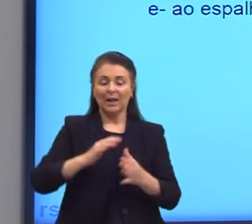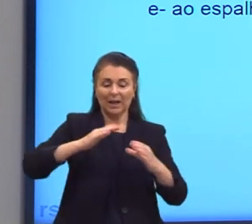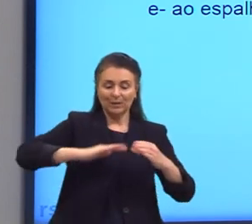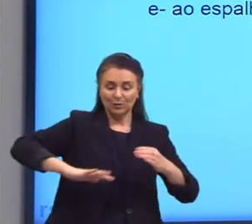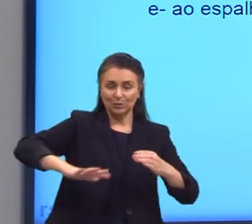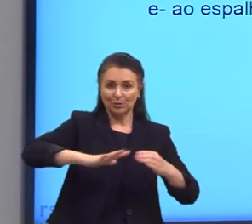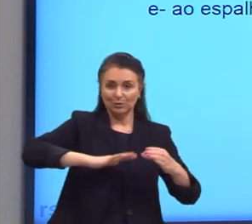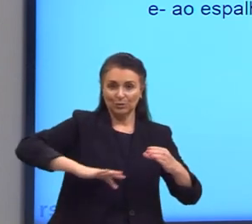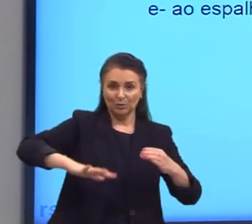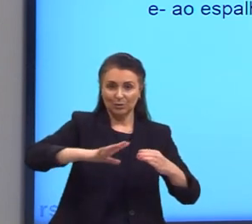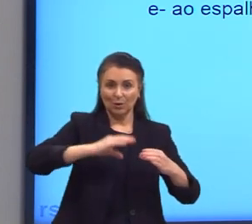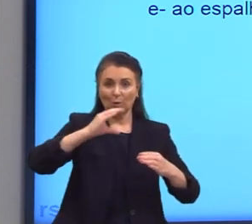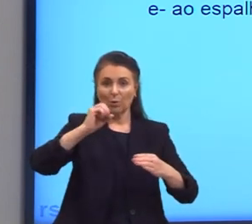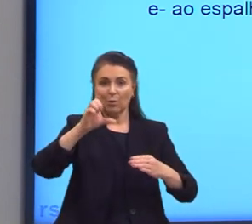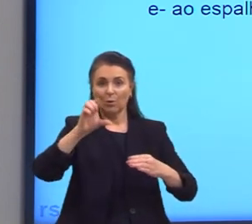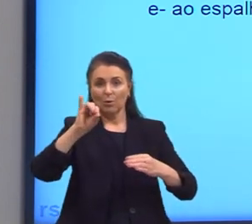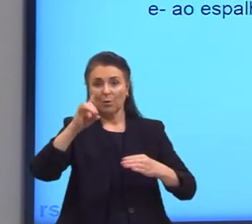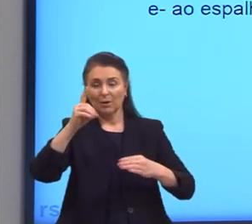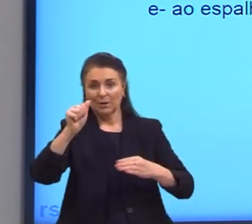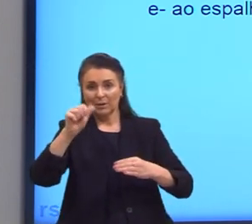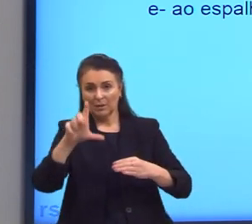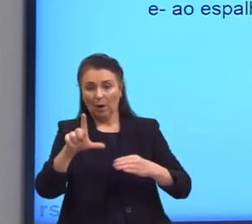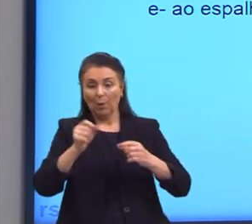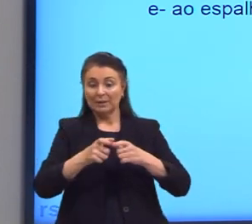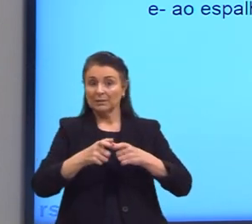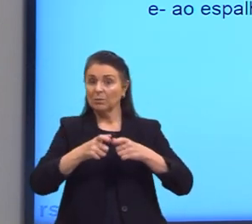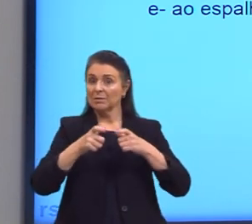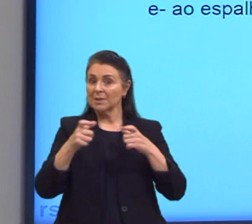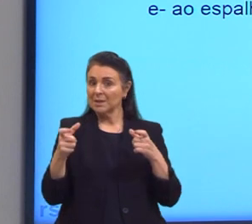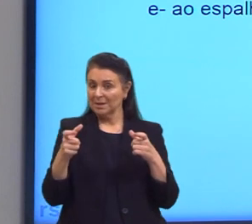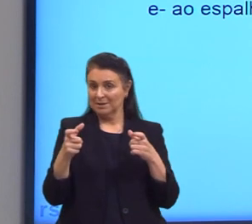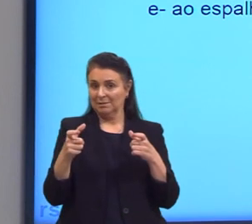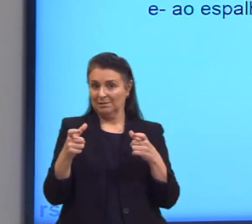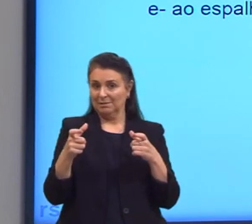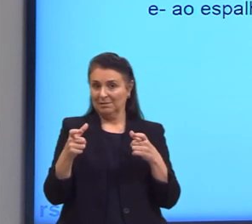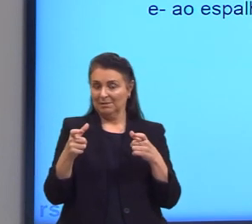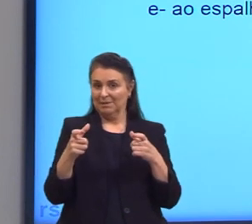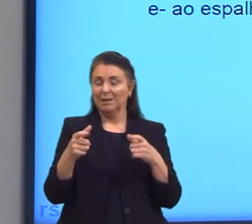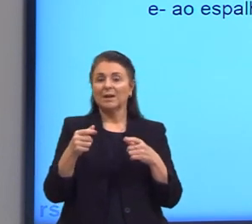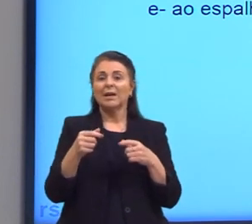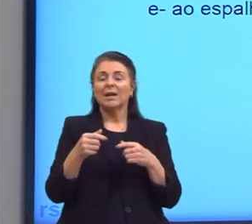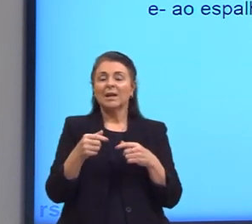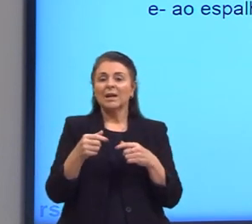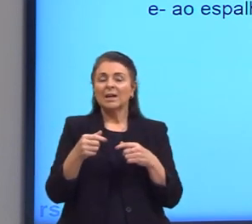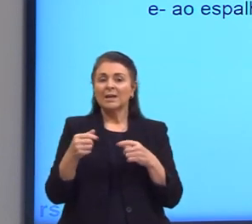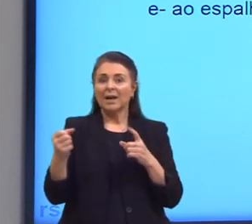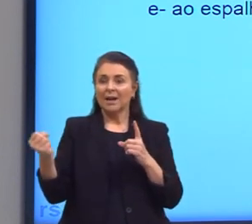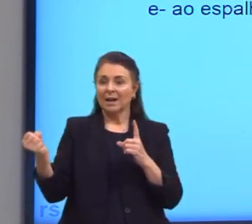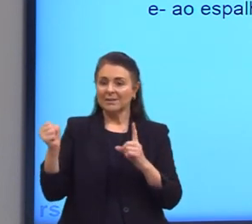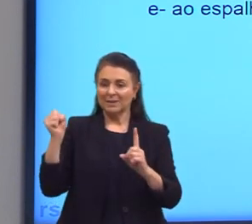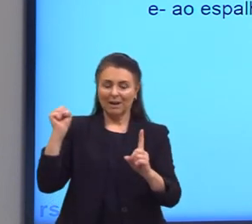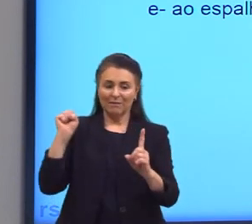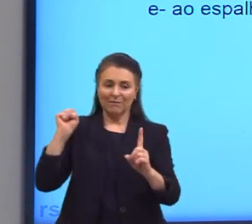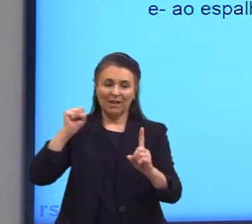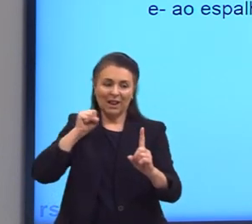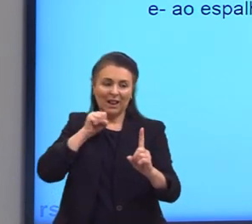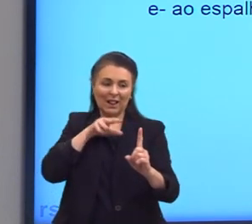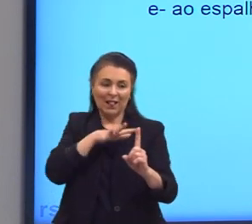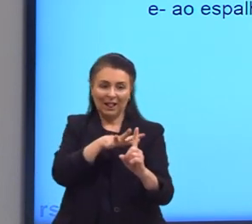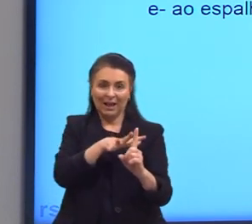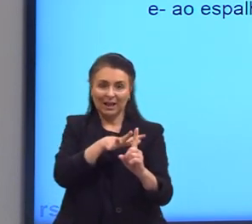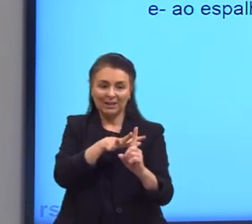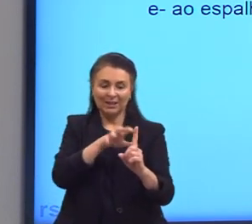soluções coloidais são grandes o suficiente, o bastante, para refletir e dispersar